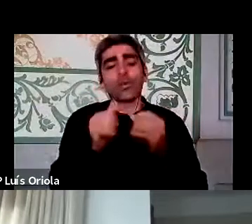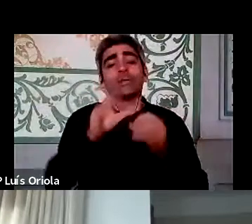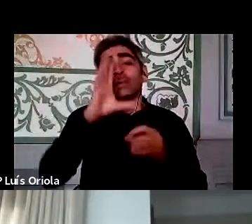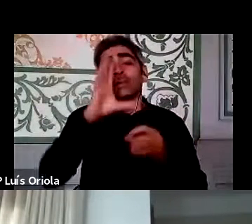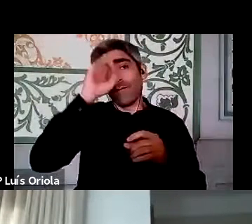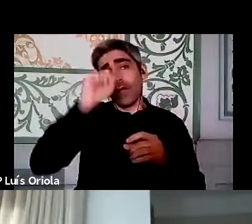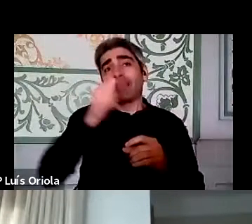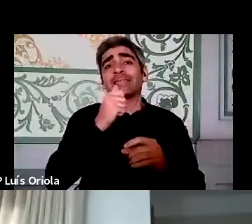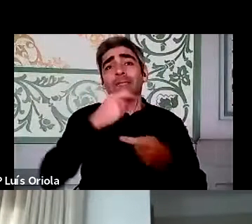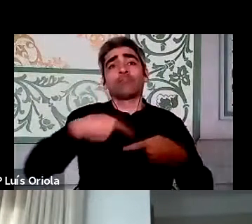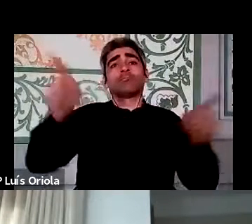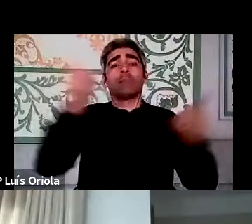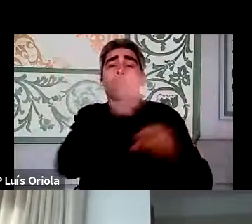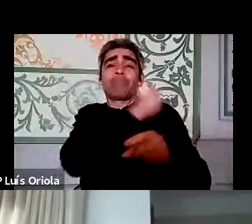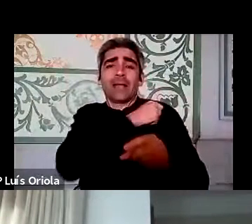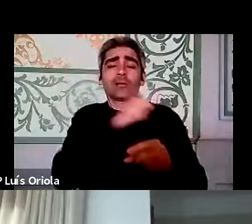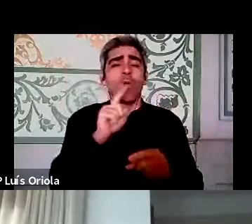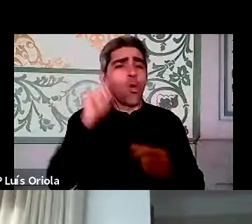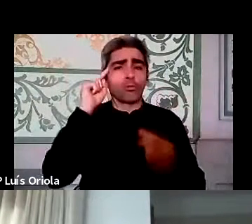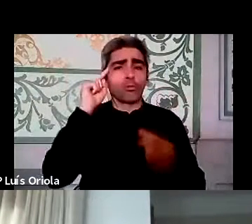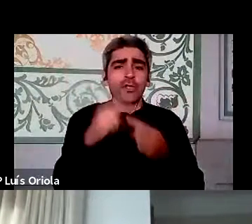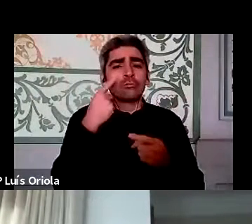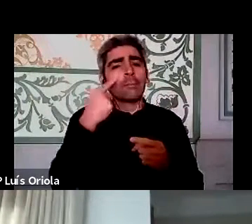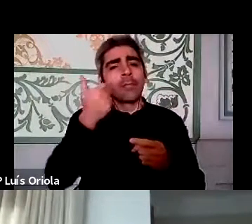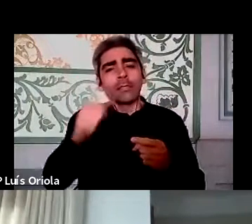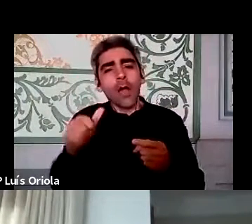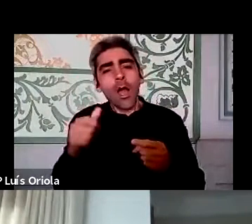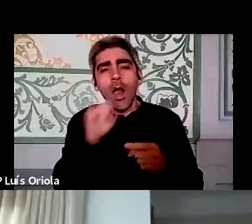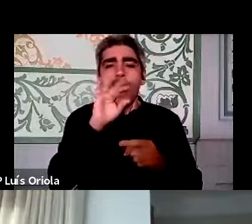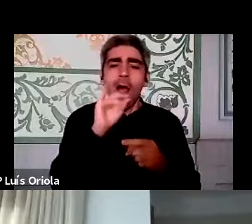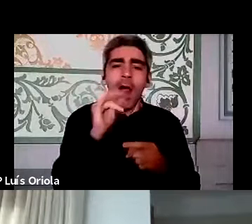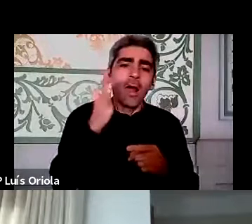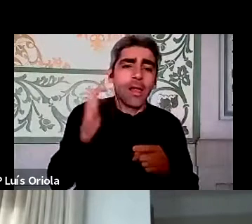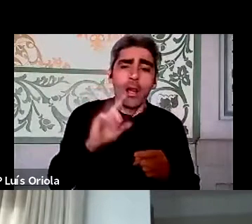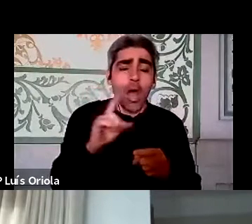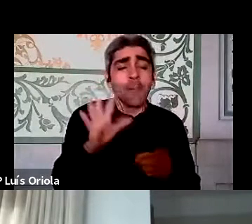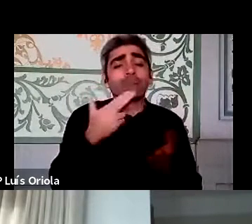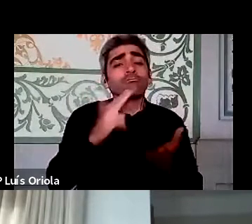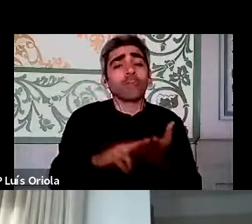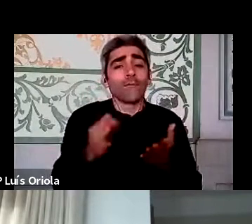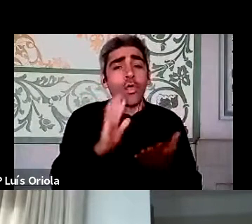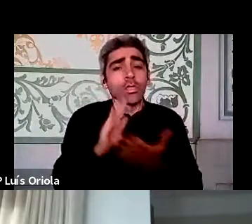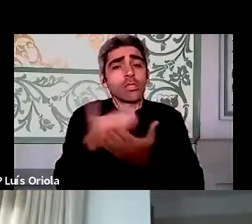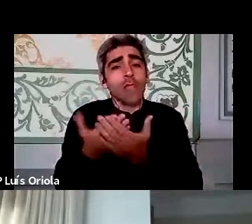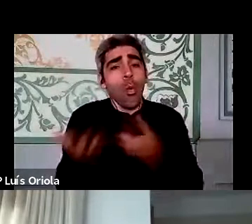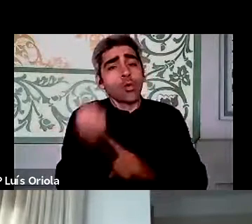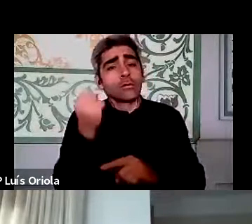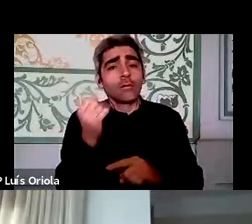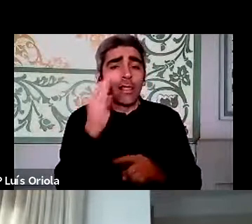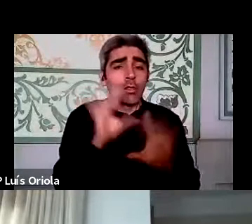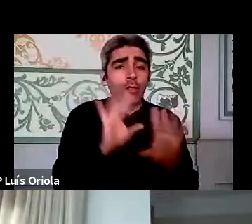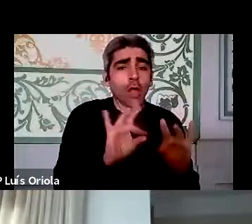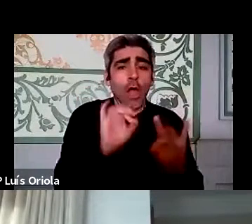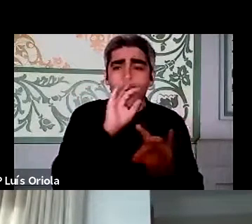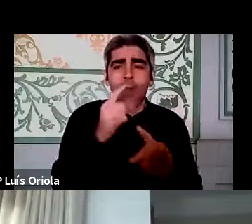casa, na verdade não era uma experimentação no sentido do vamos experimentar isto, mas acabou por ser uma experimentação porque não era possível nós dizermos agora